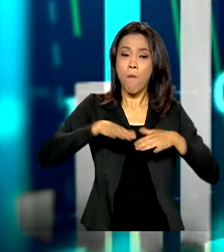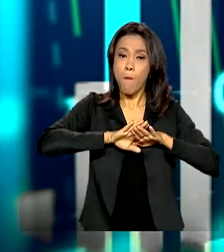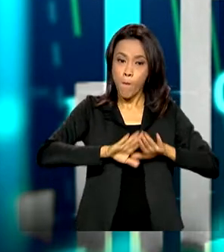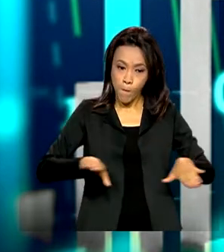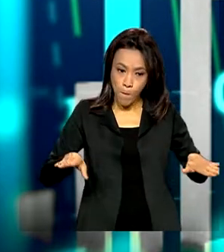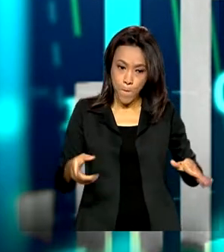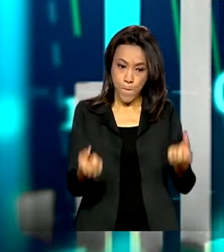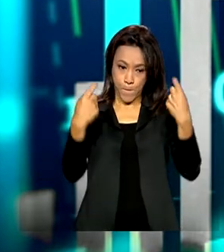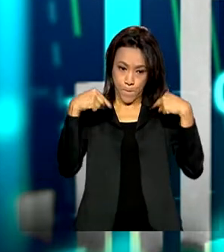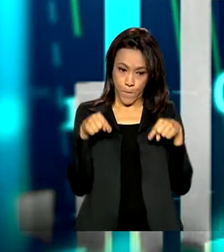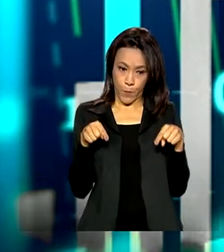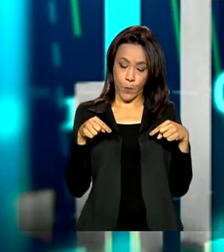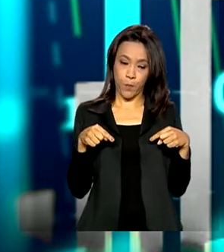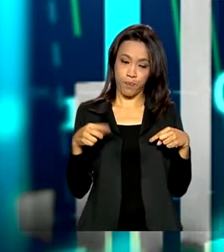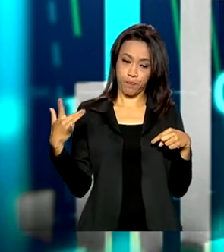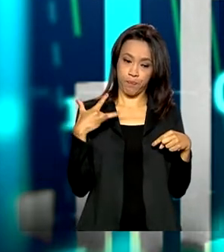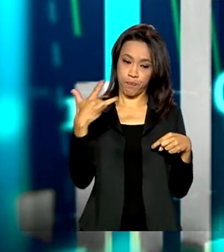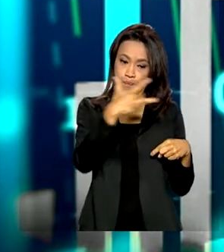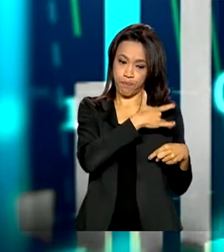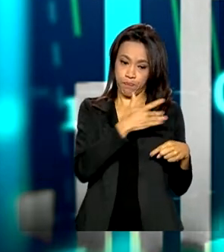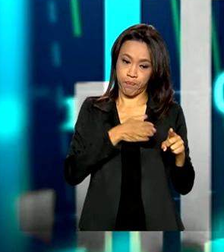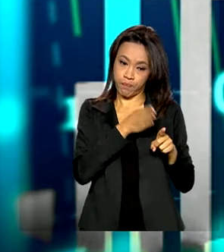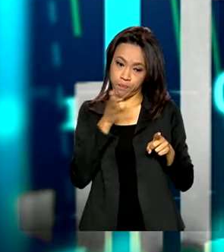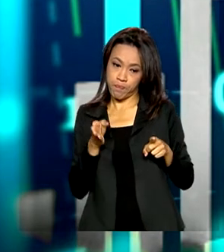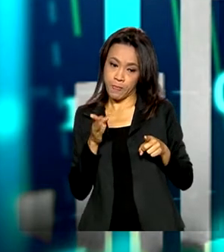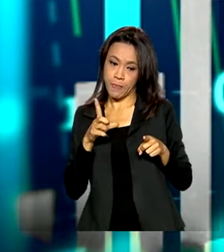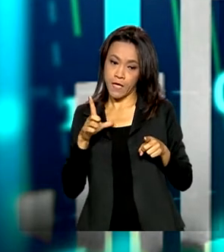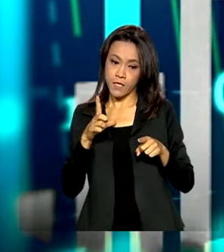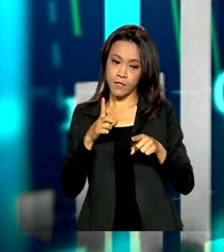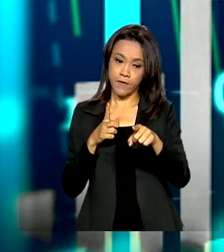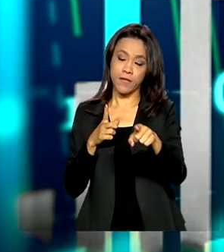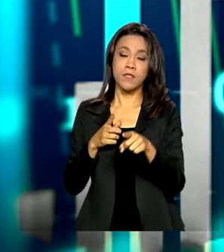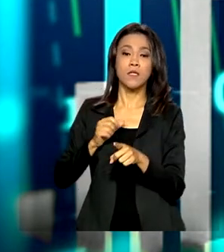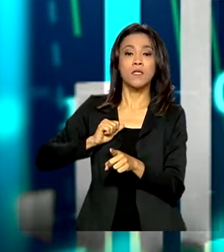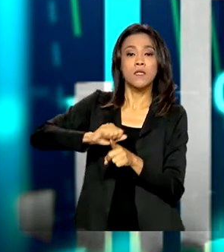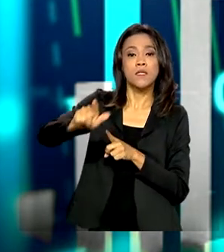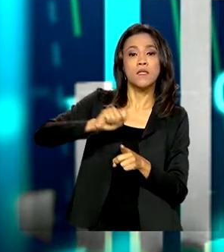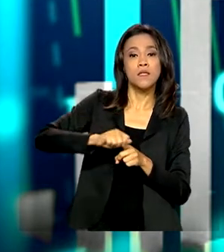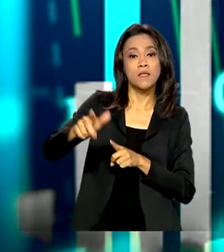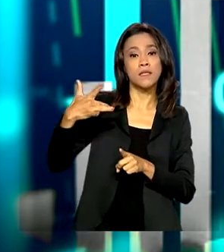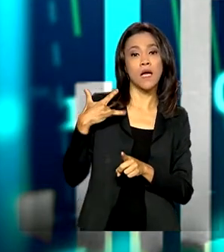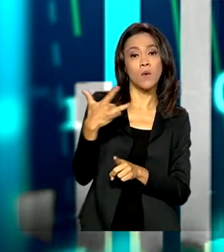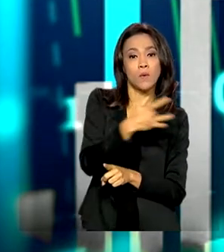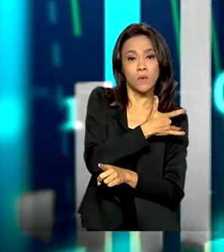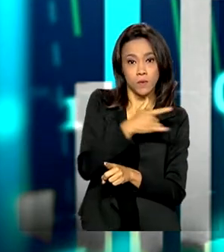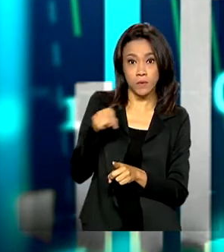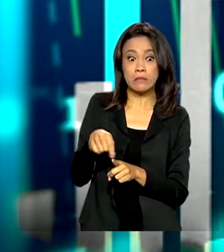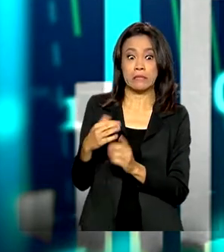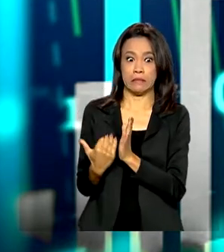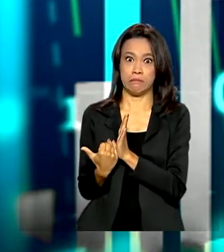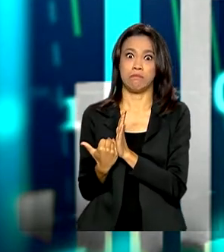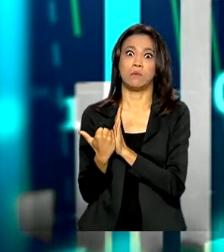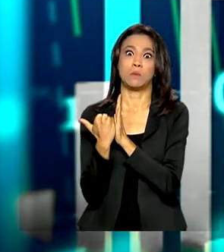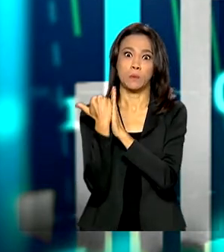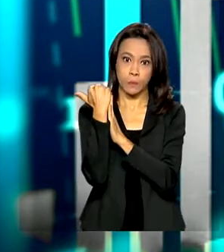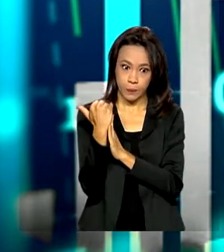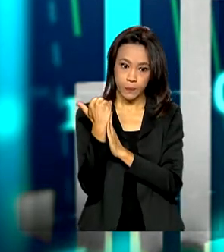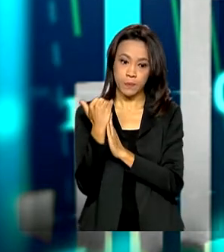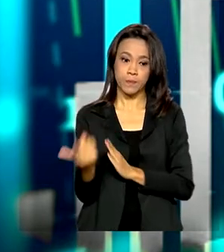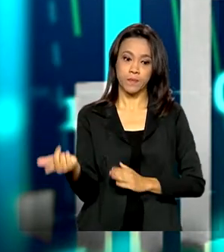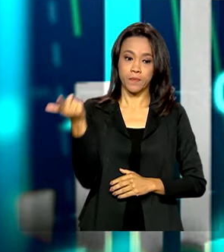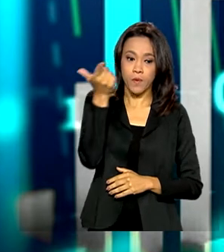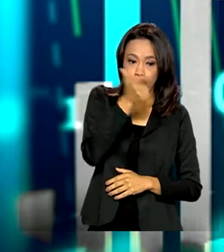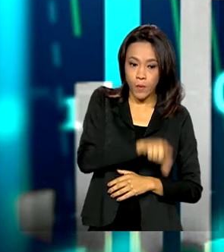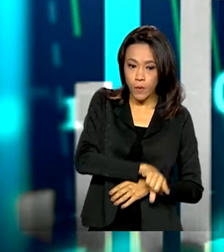Do lado do saúde, nós tivemos a pressão dos planos de saúde que pressionaram esse índice para cima. Por outro lado,